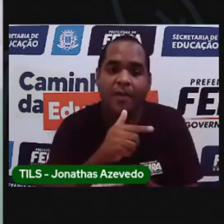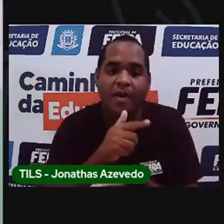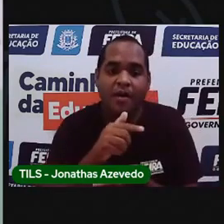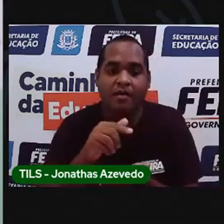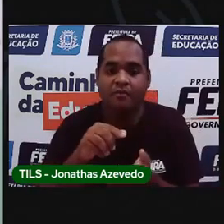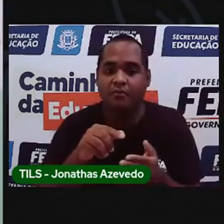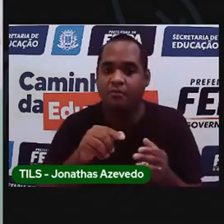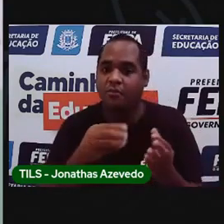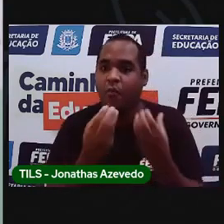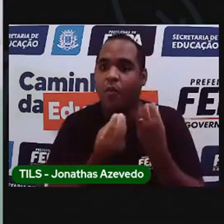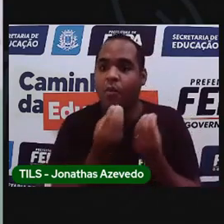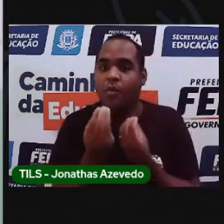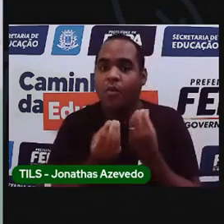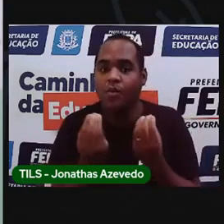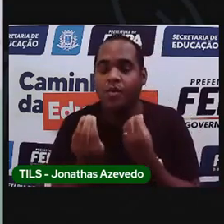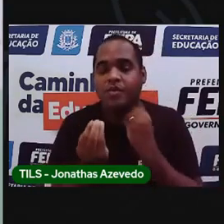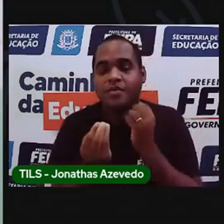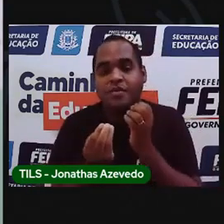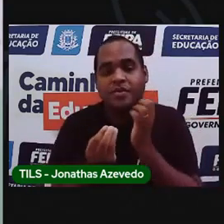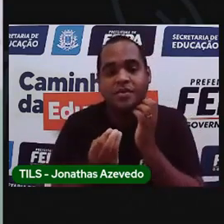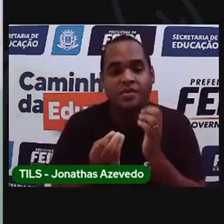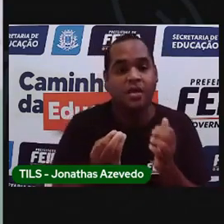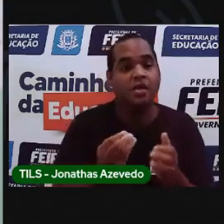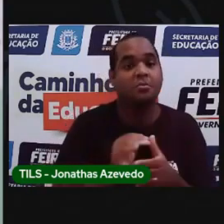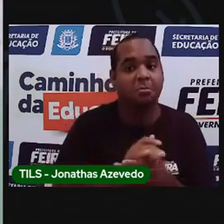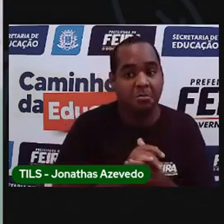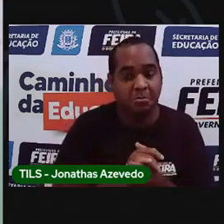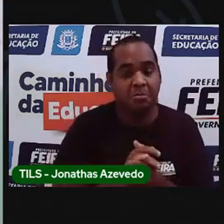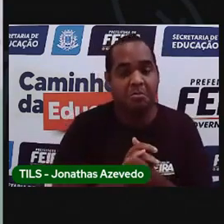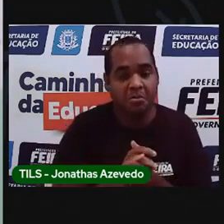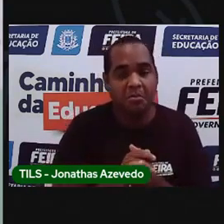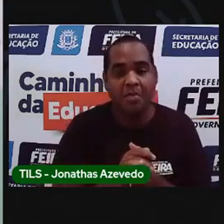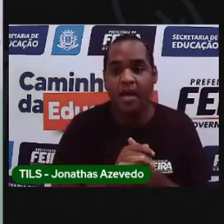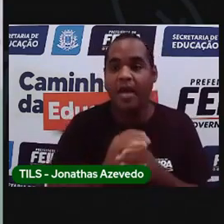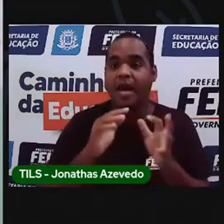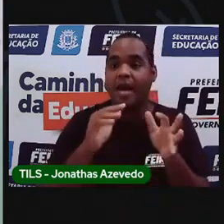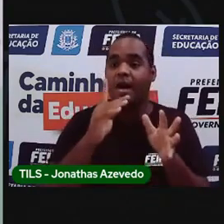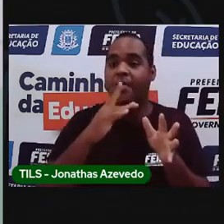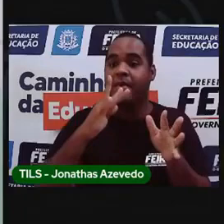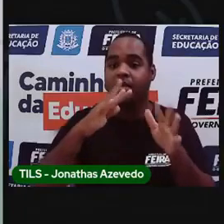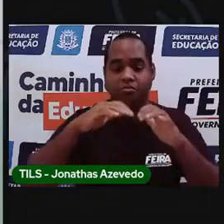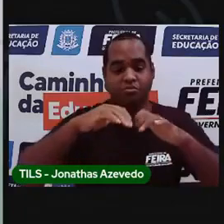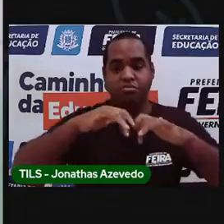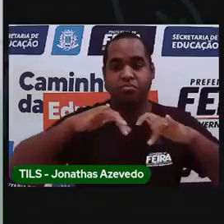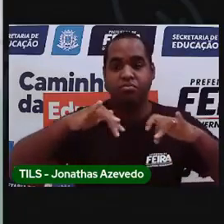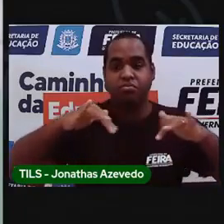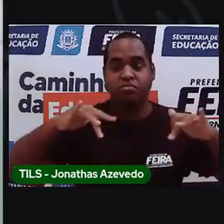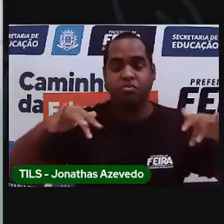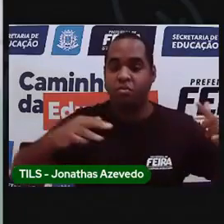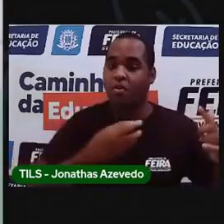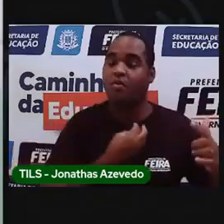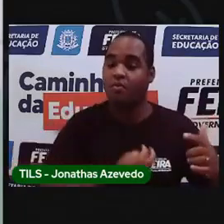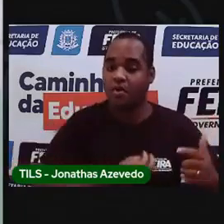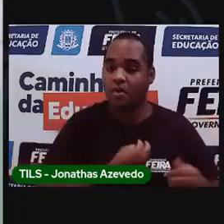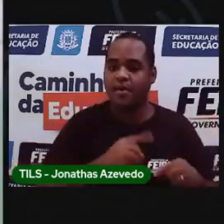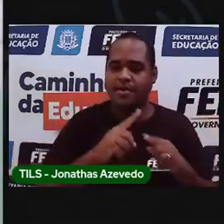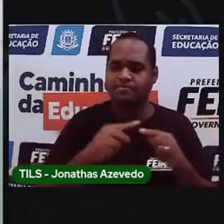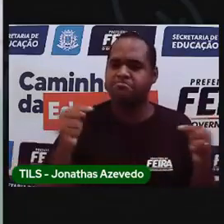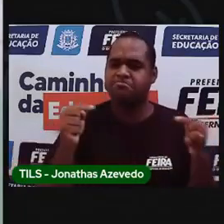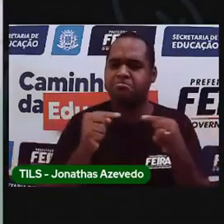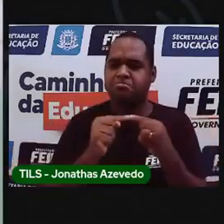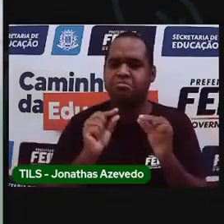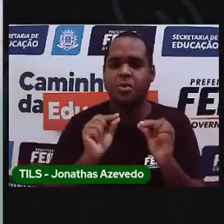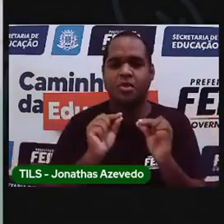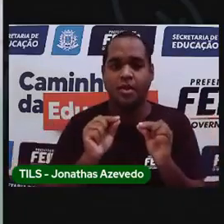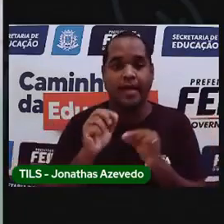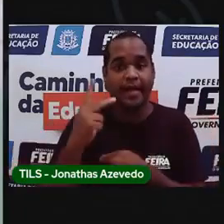Olha só como ficou. Viu? A pimenta afastou. Isso significa que